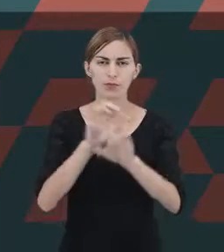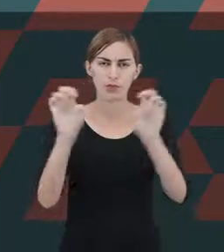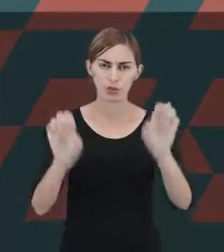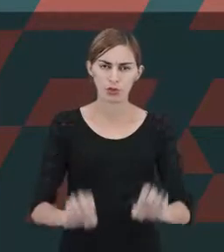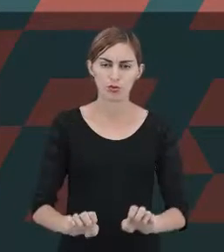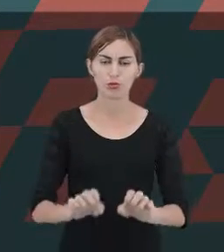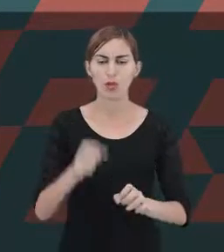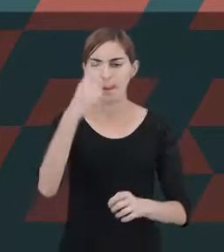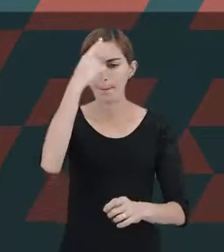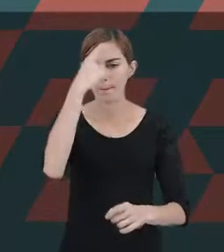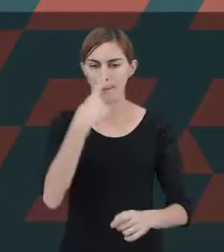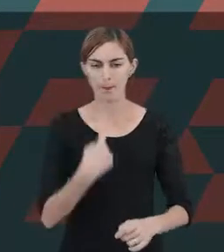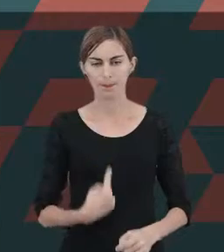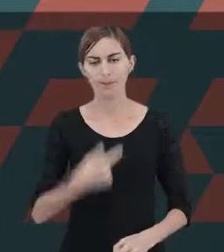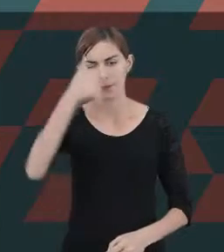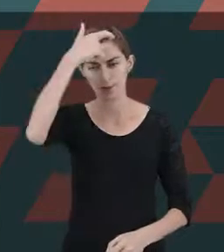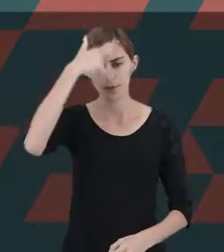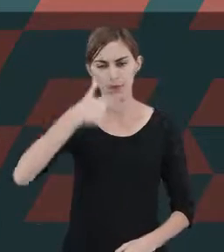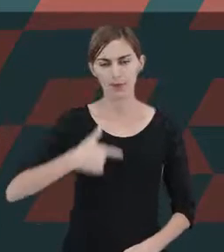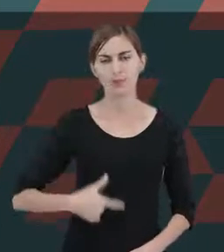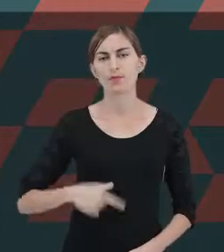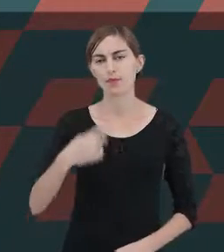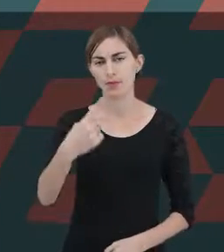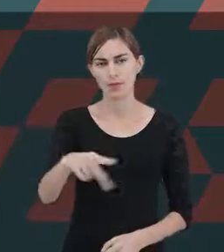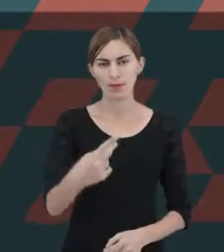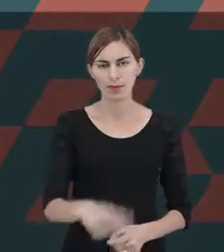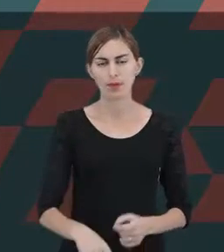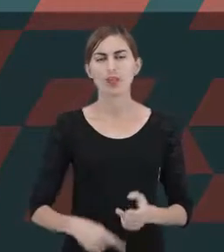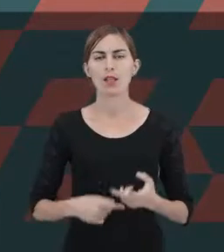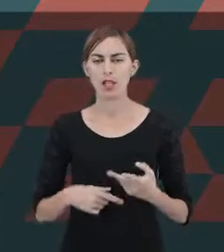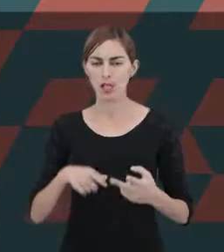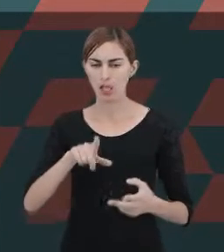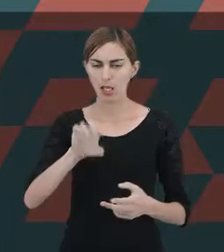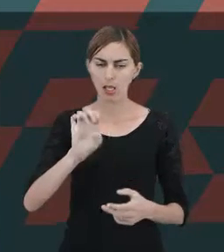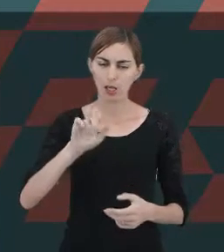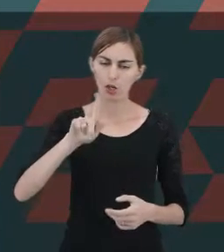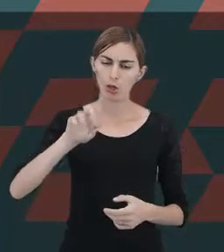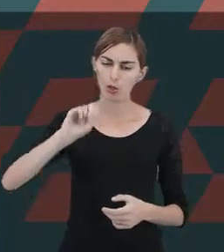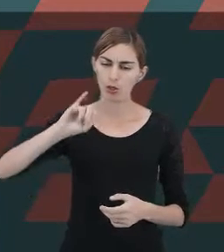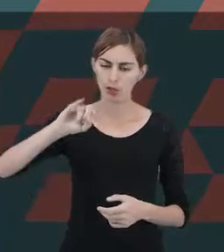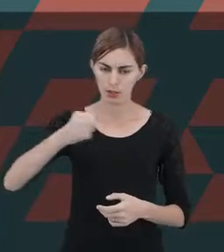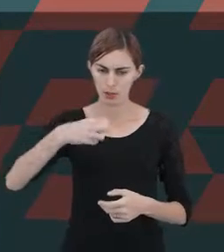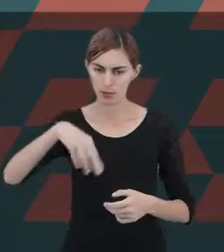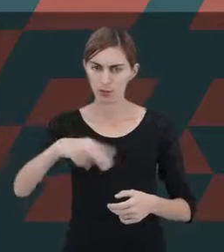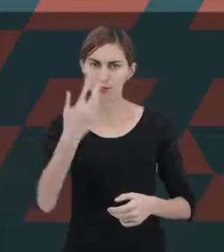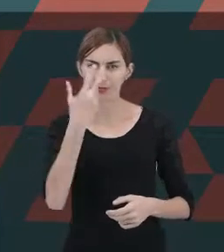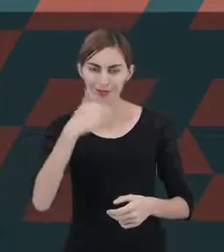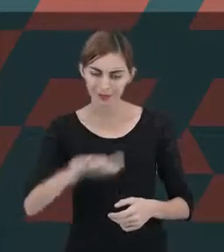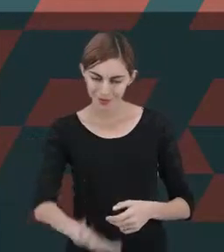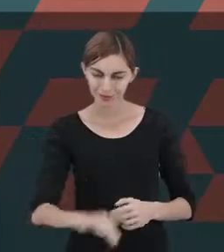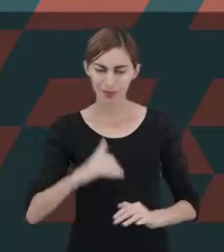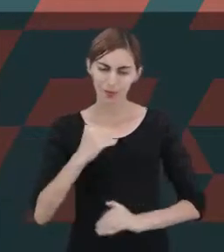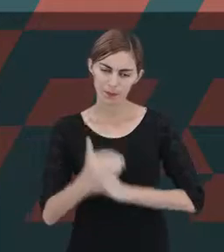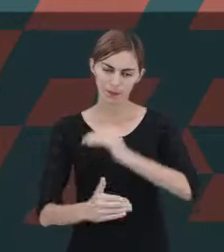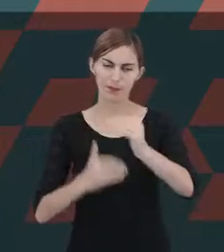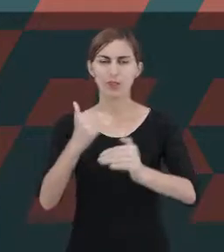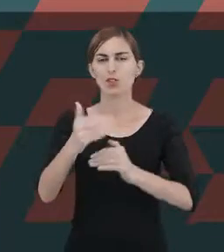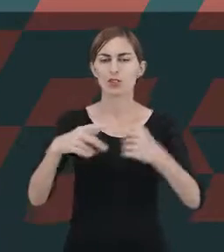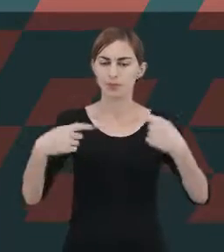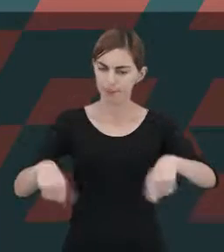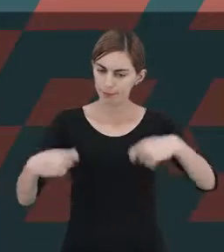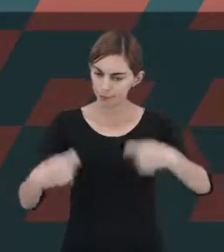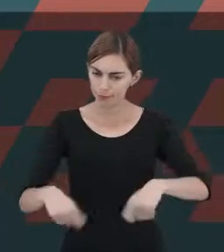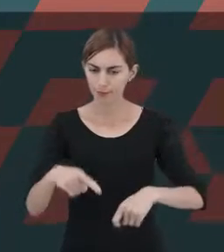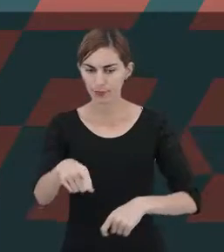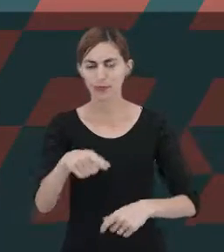personalidade, os processos de egoísmo da criança e, como consequência disso, os processos e necessidade de